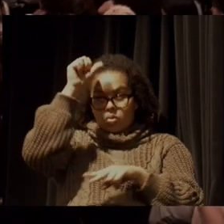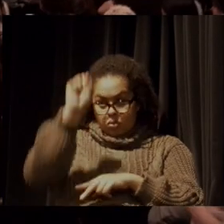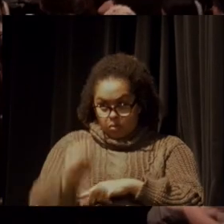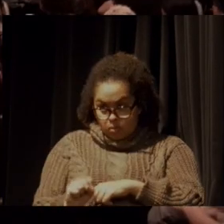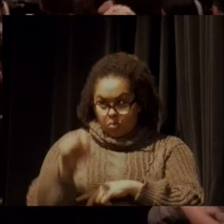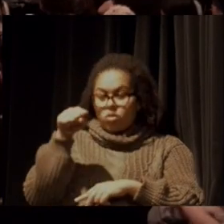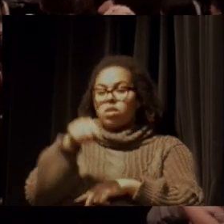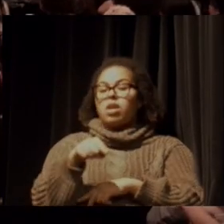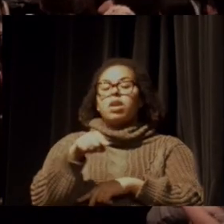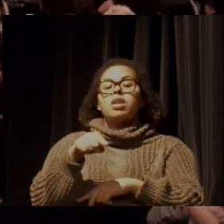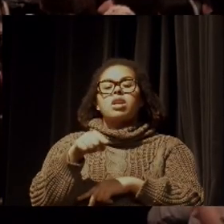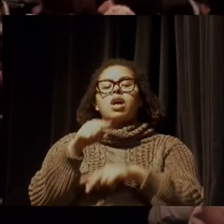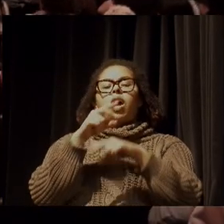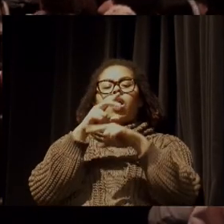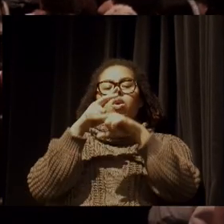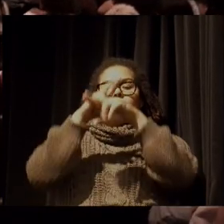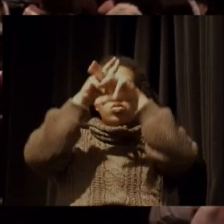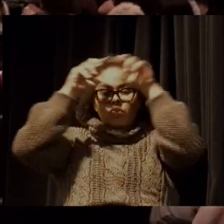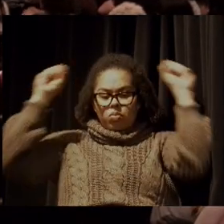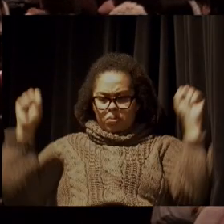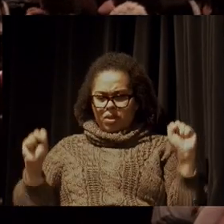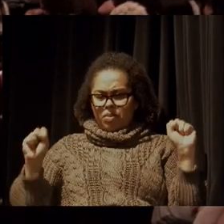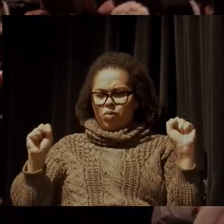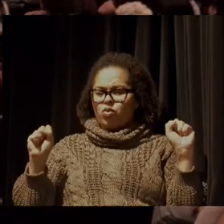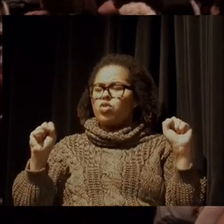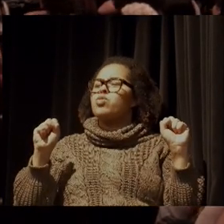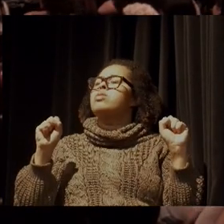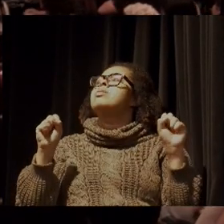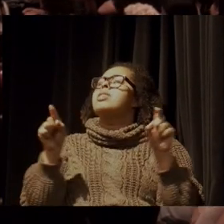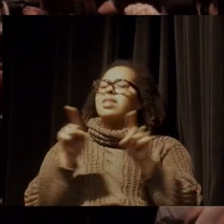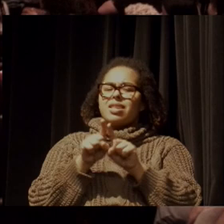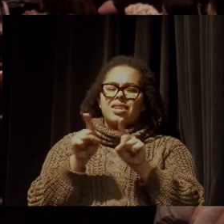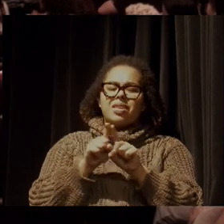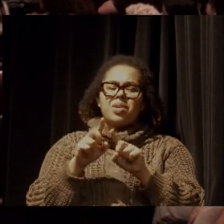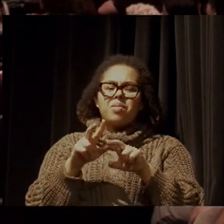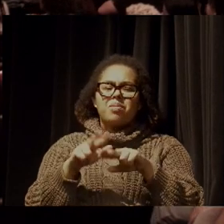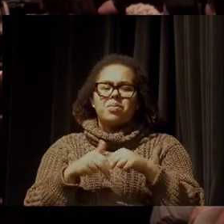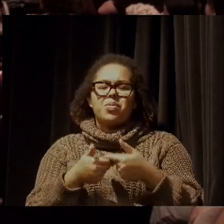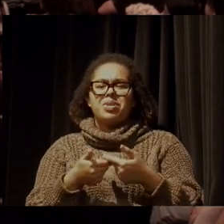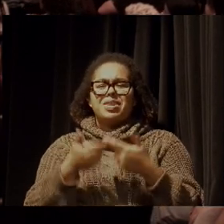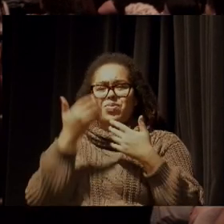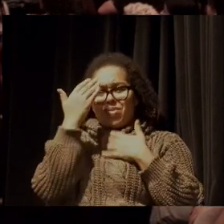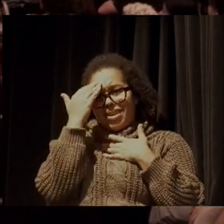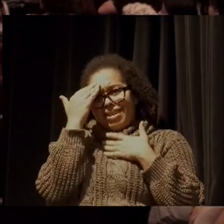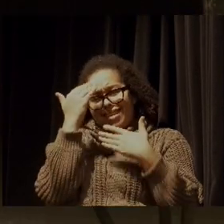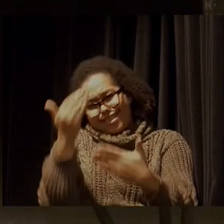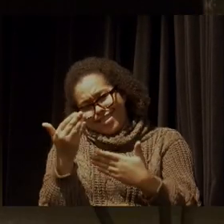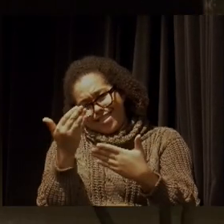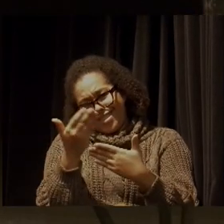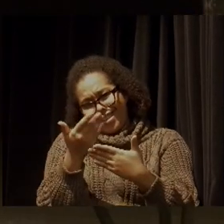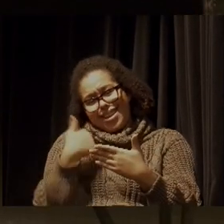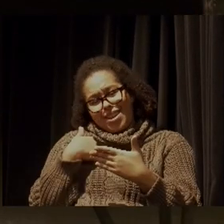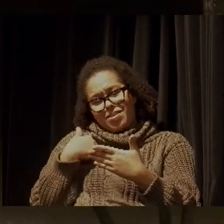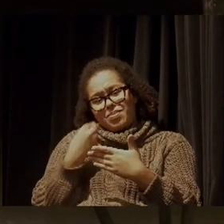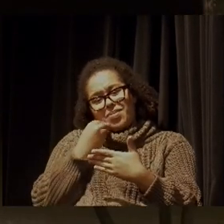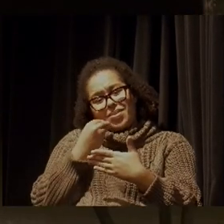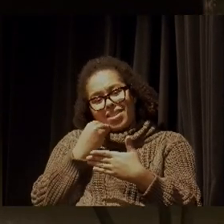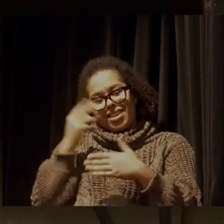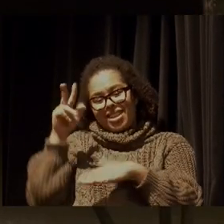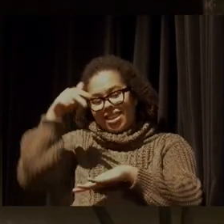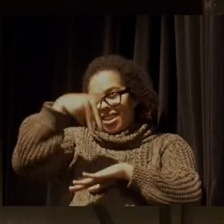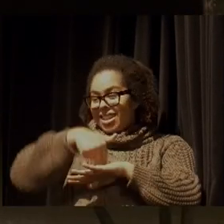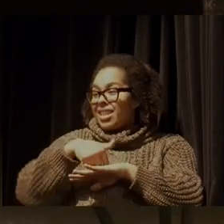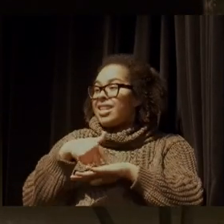Supremo, o Supremo considerou a lei inconstitucional. Então, pessoal, eu quero agradecer essa oportunidade de estar aqui e dizer,